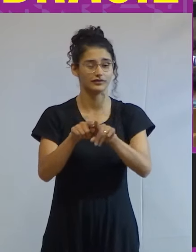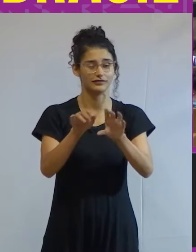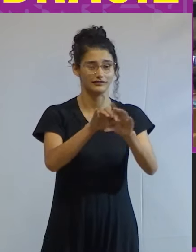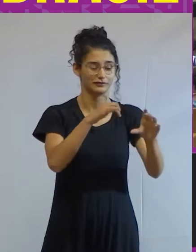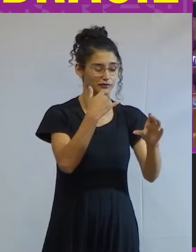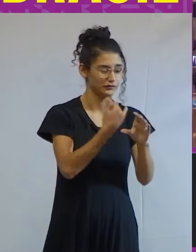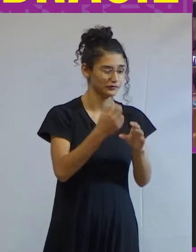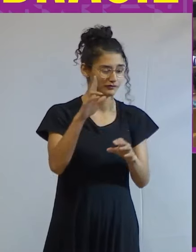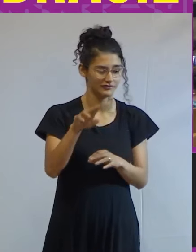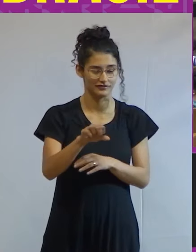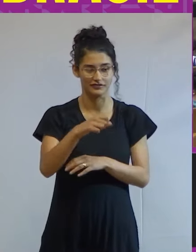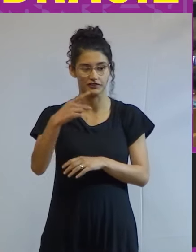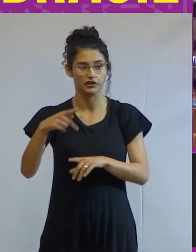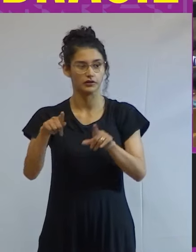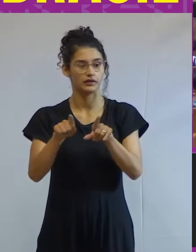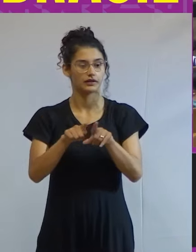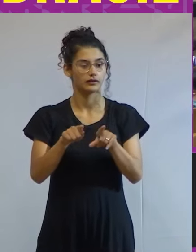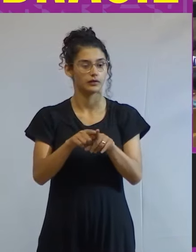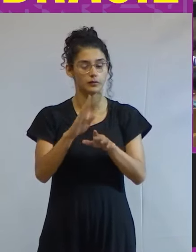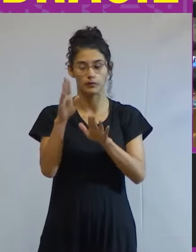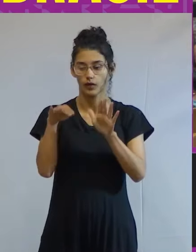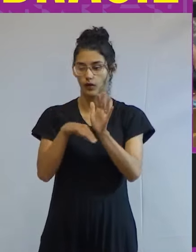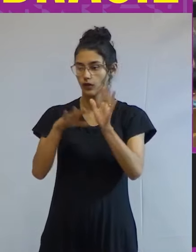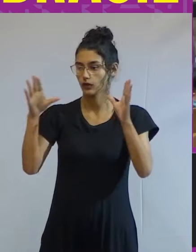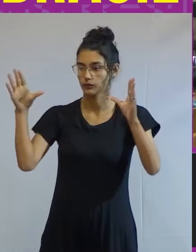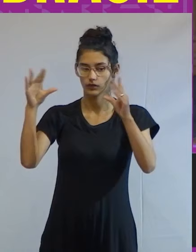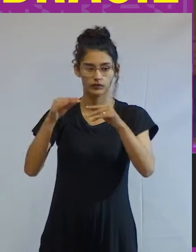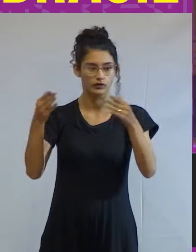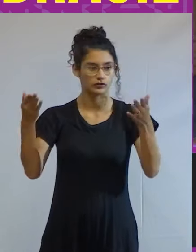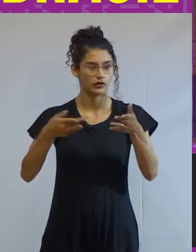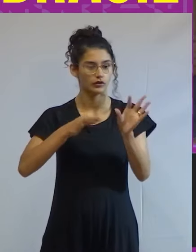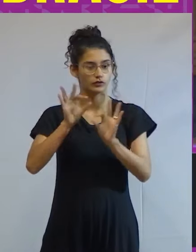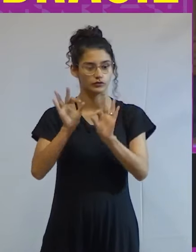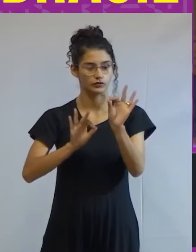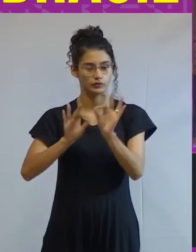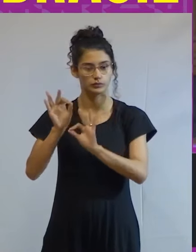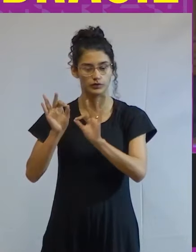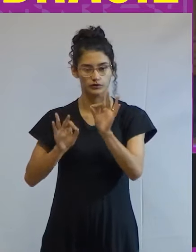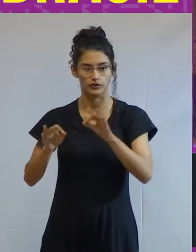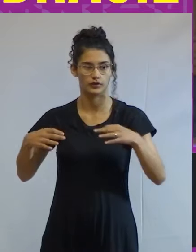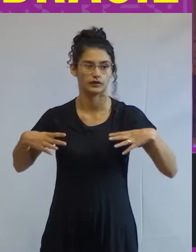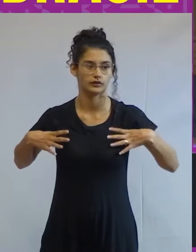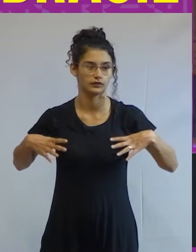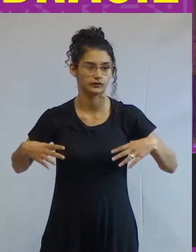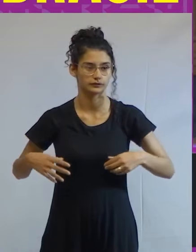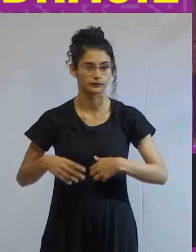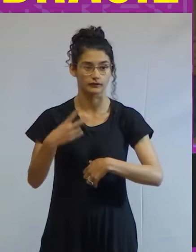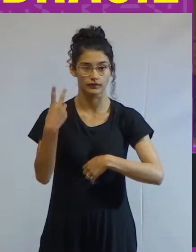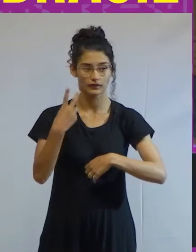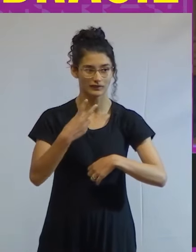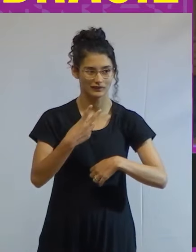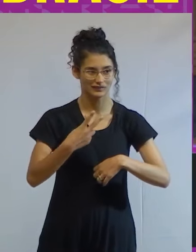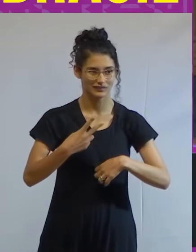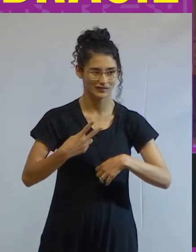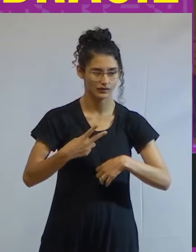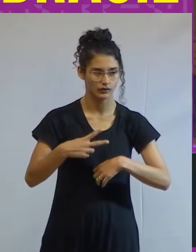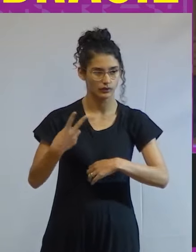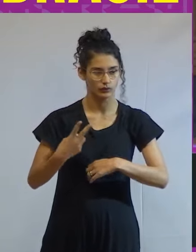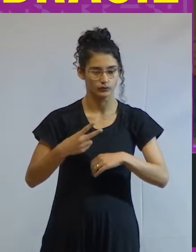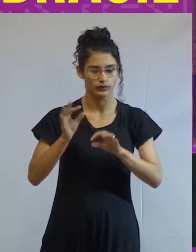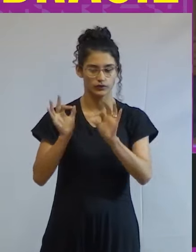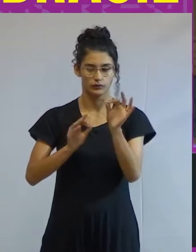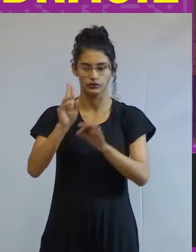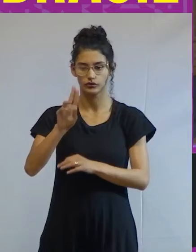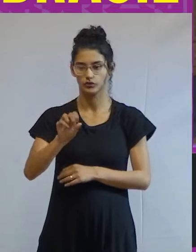USP, para essa última noite do projeto, da segunda edição do projeto